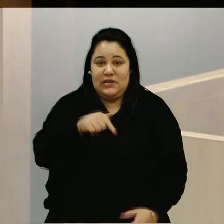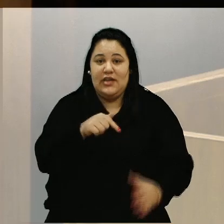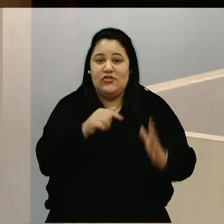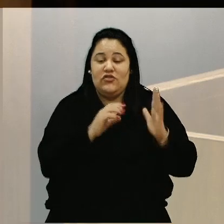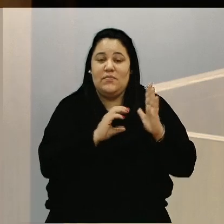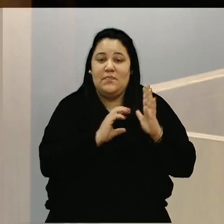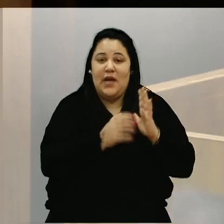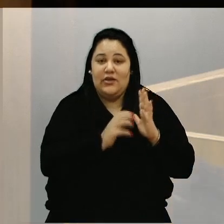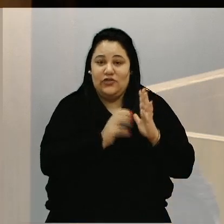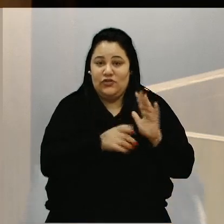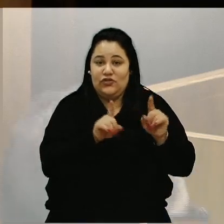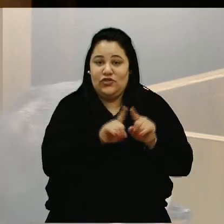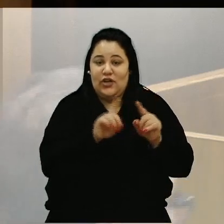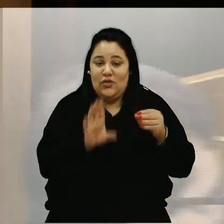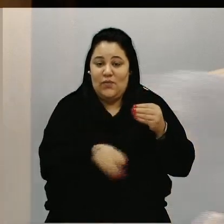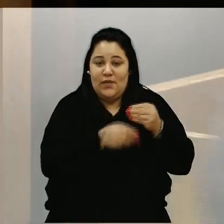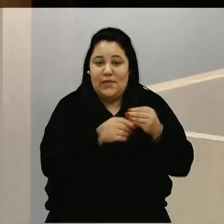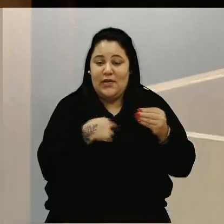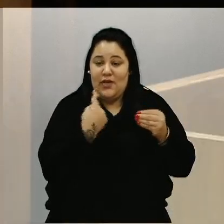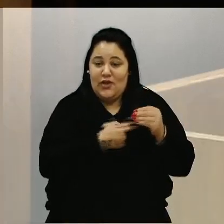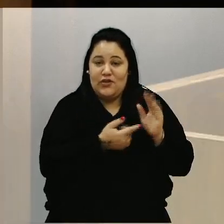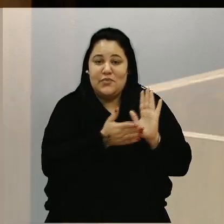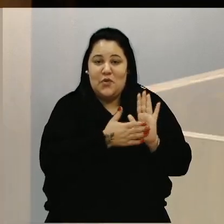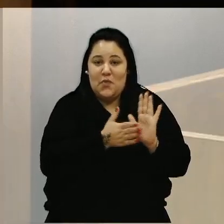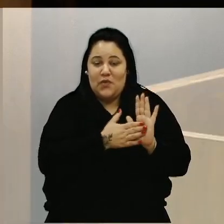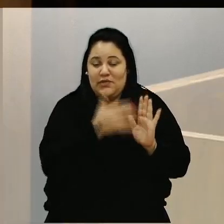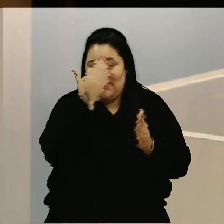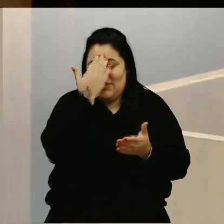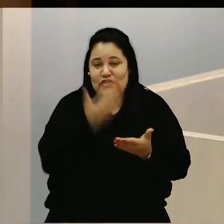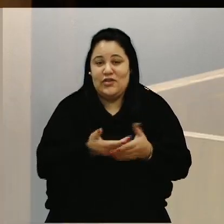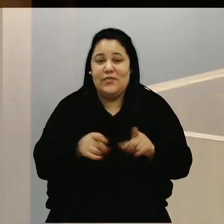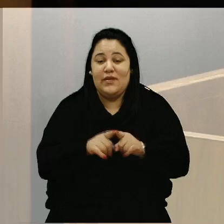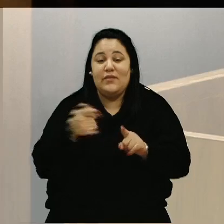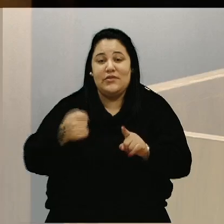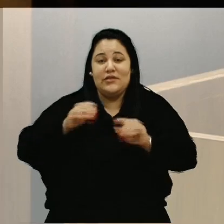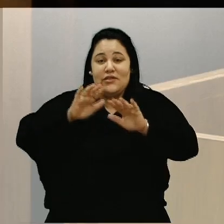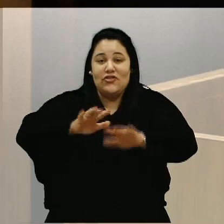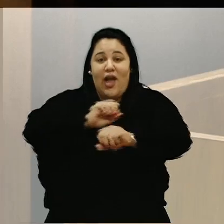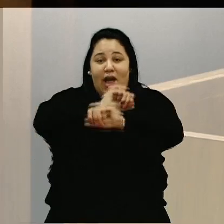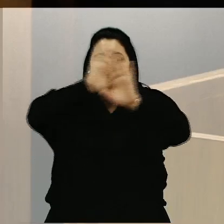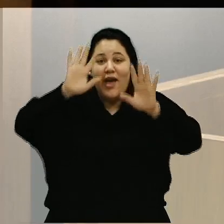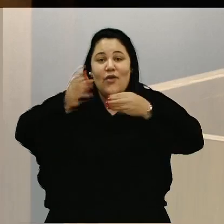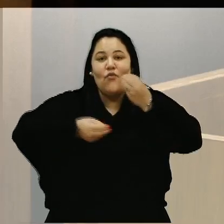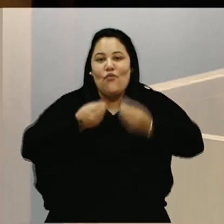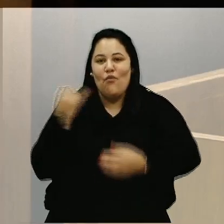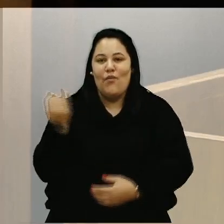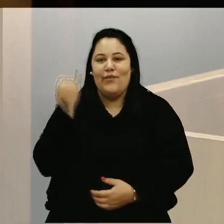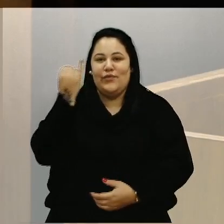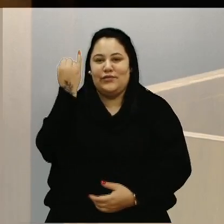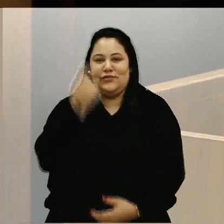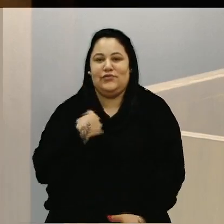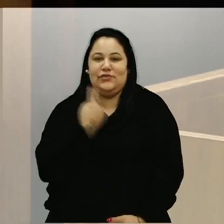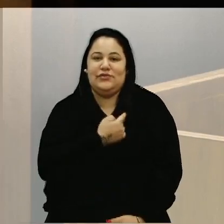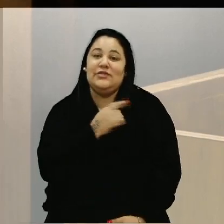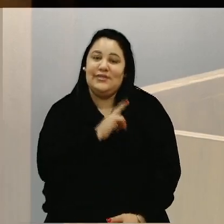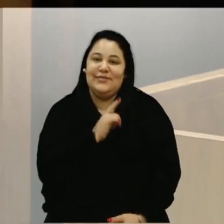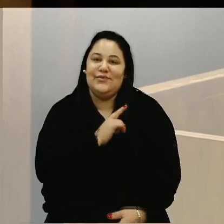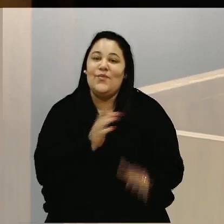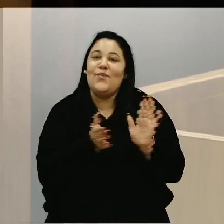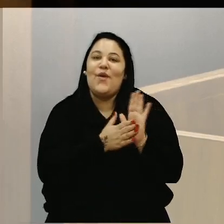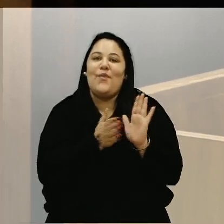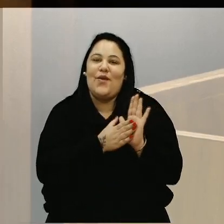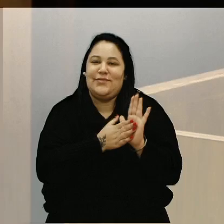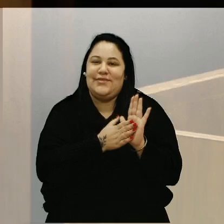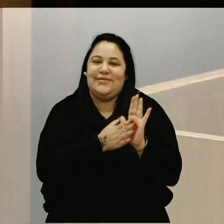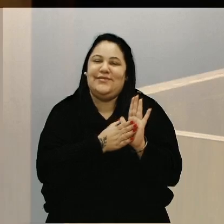nessa proposta. E aqui a gente precisa deixar claro o quanto é importante termos propostas, o quanto o